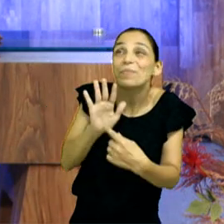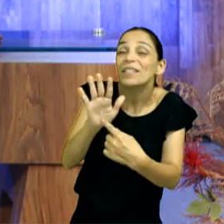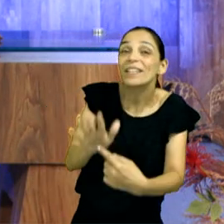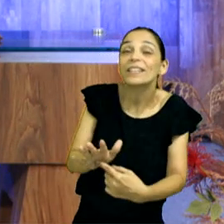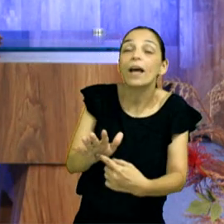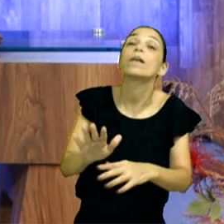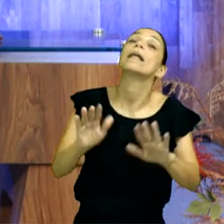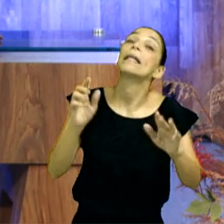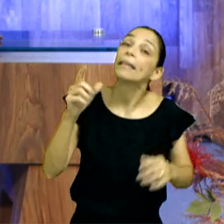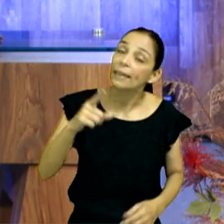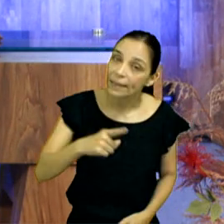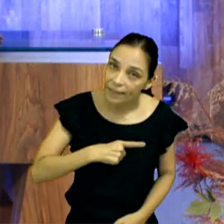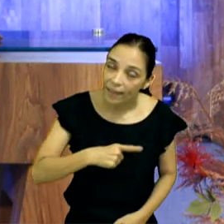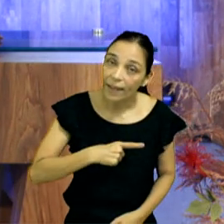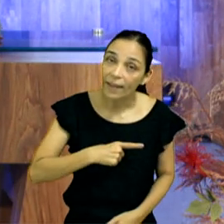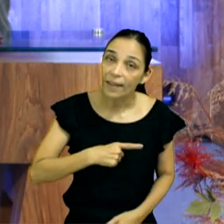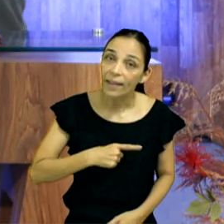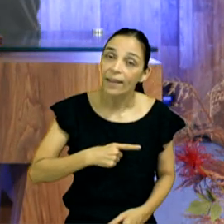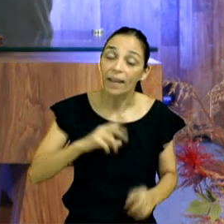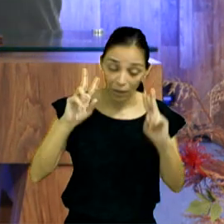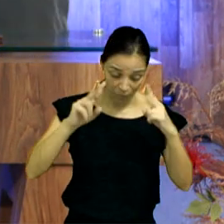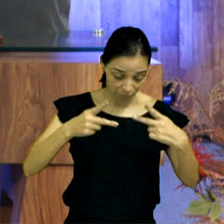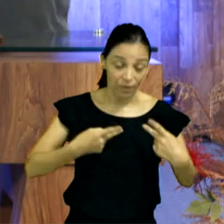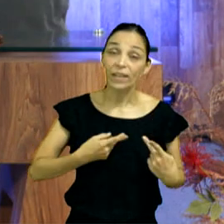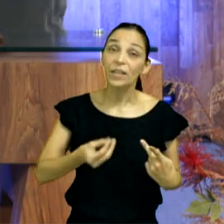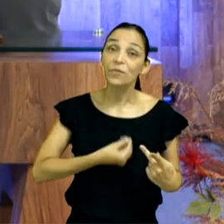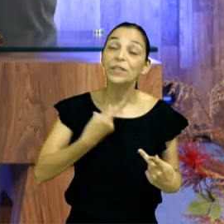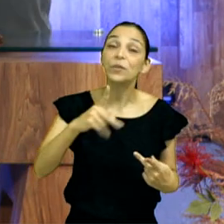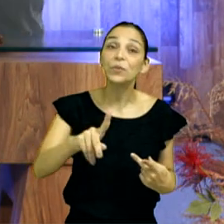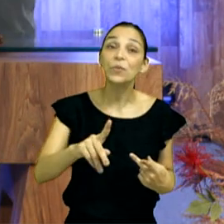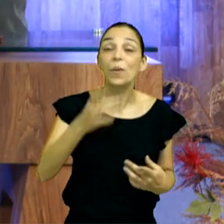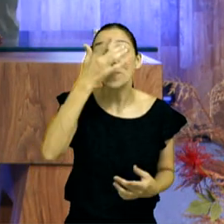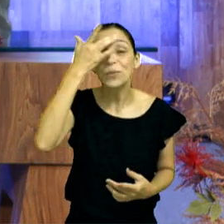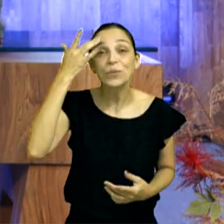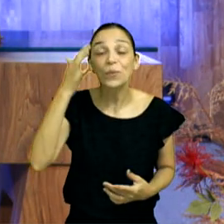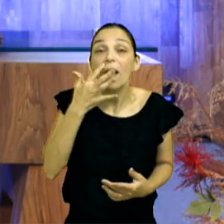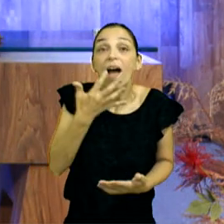analisa a tua vida, olha, tem gente que te admira,